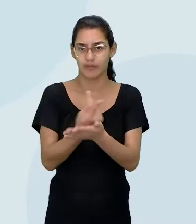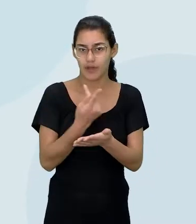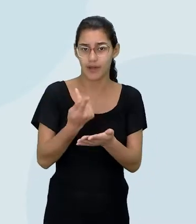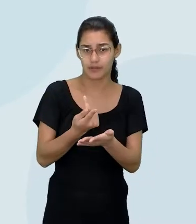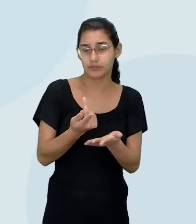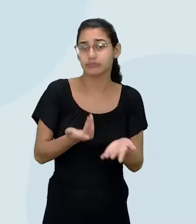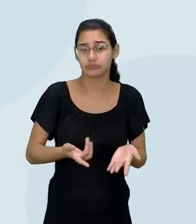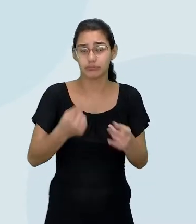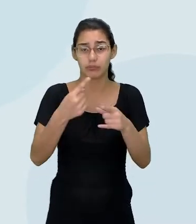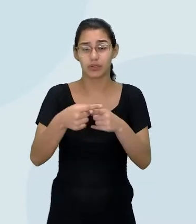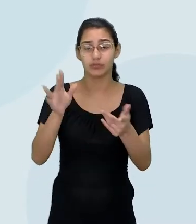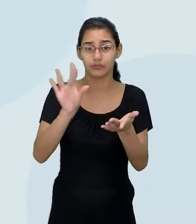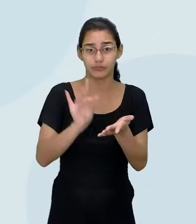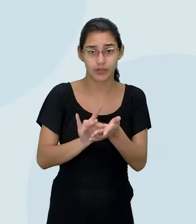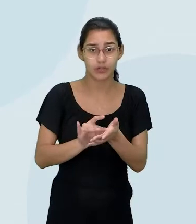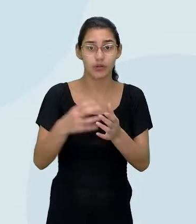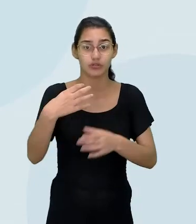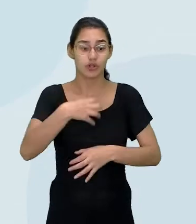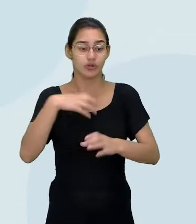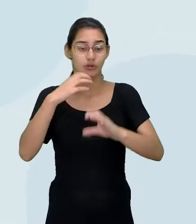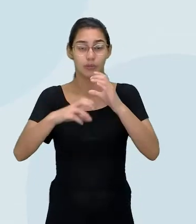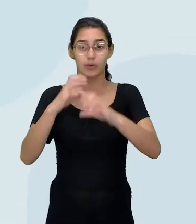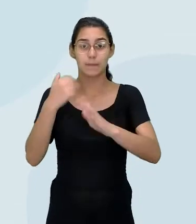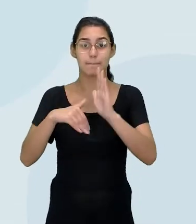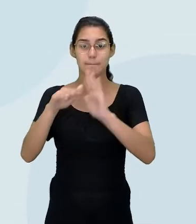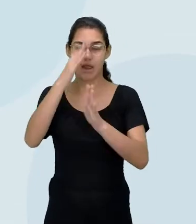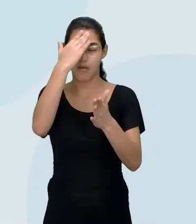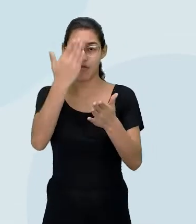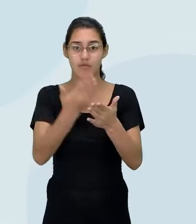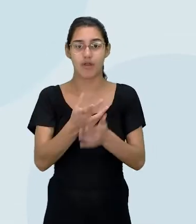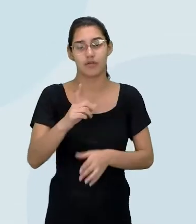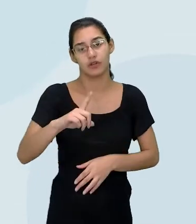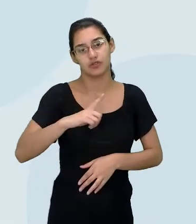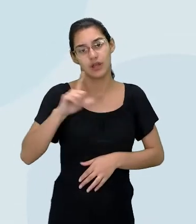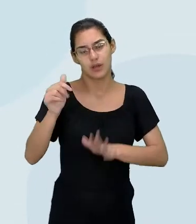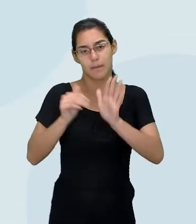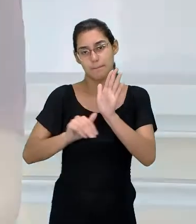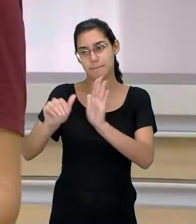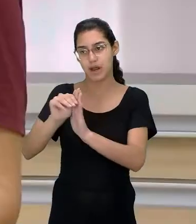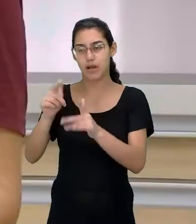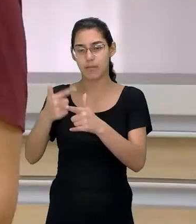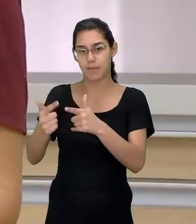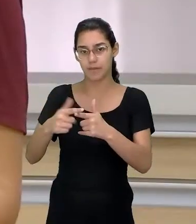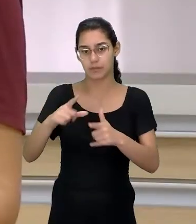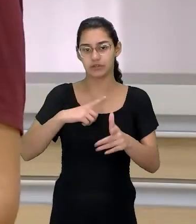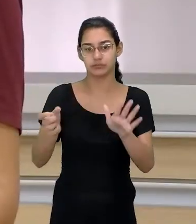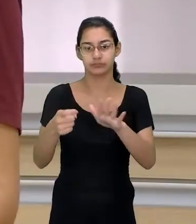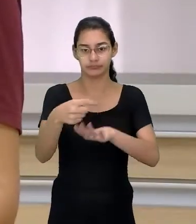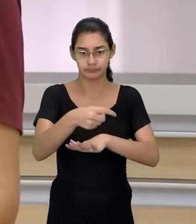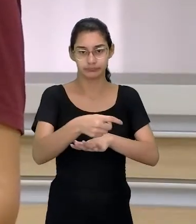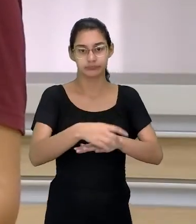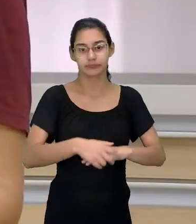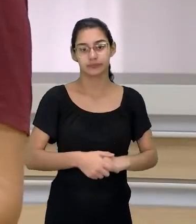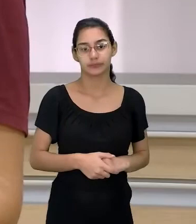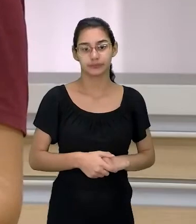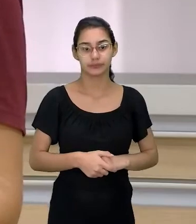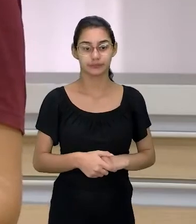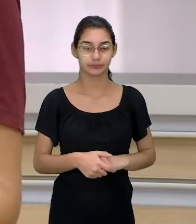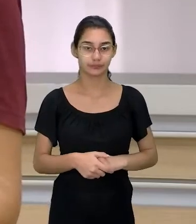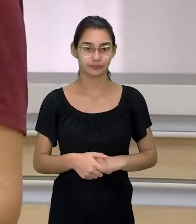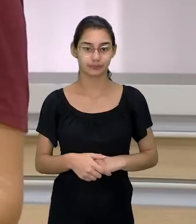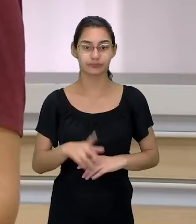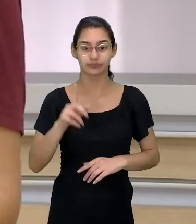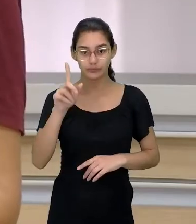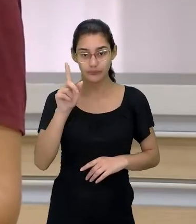por causa que justamente os meios de comunicação mais confiáveis eram os maiores produtores de fake news. e isso